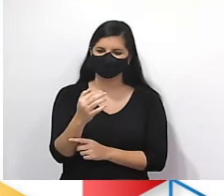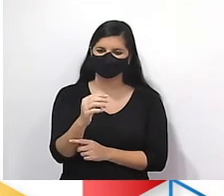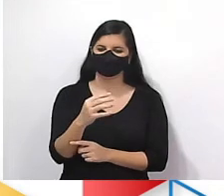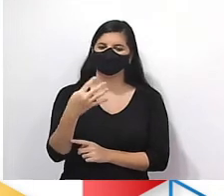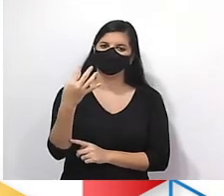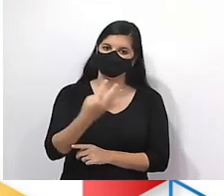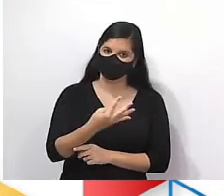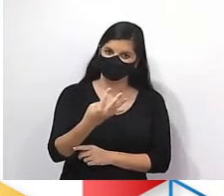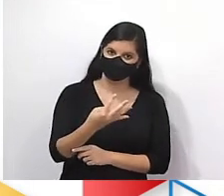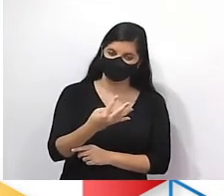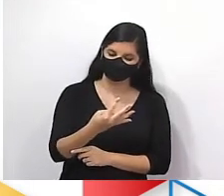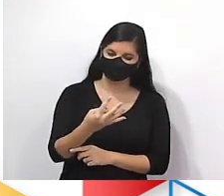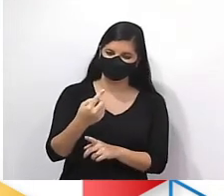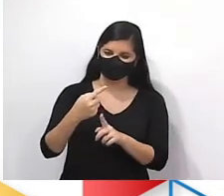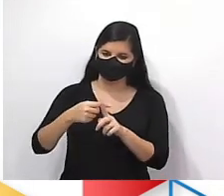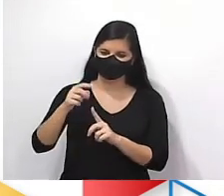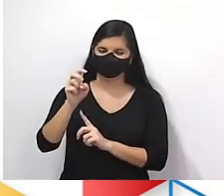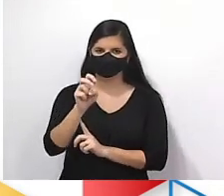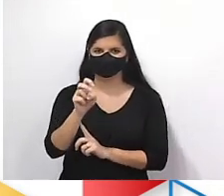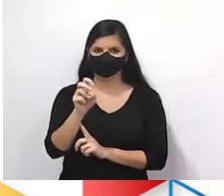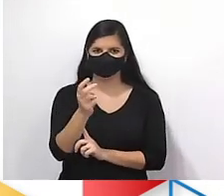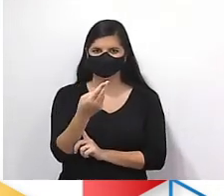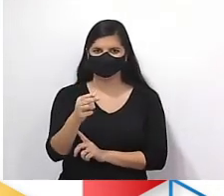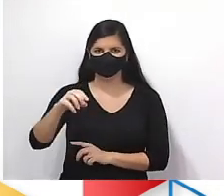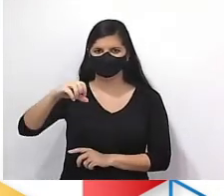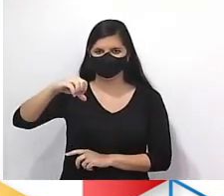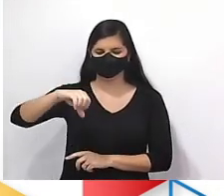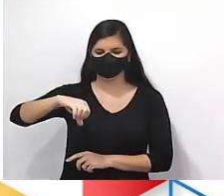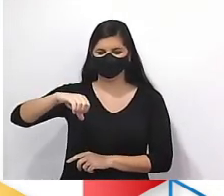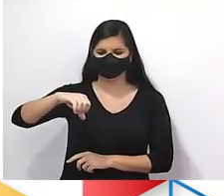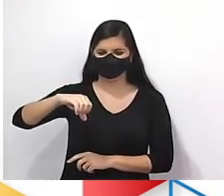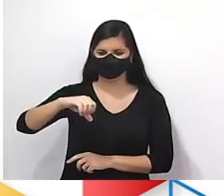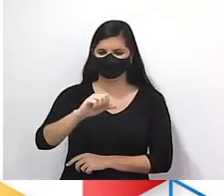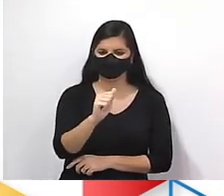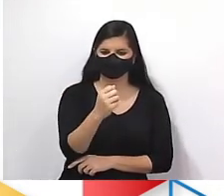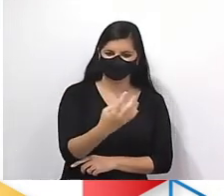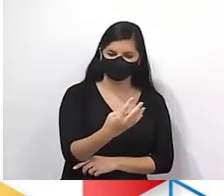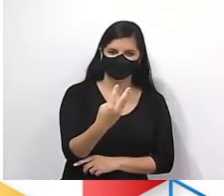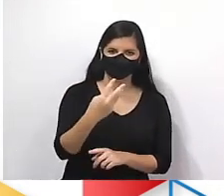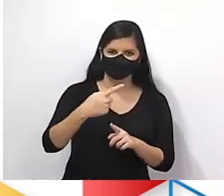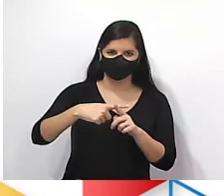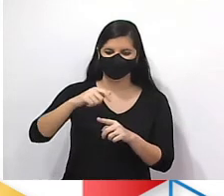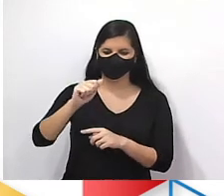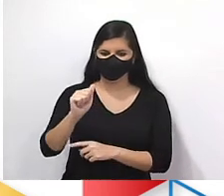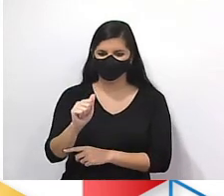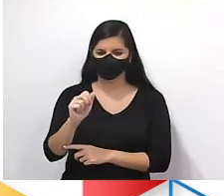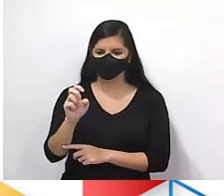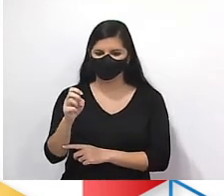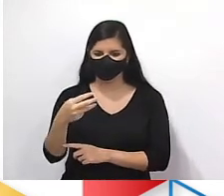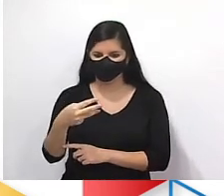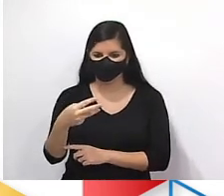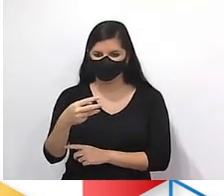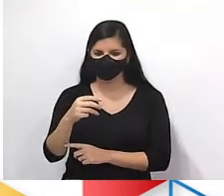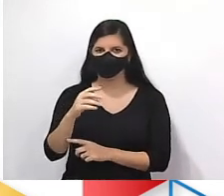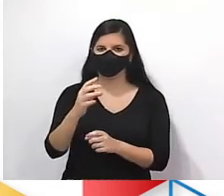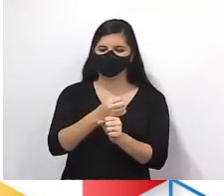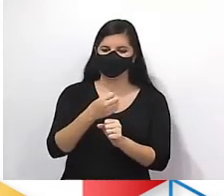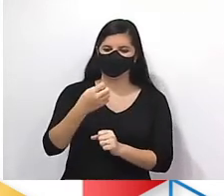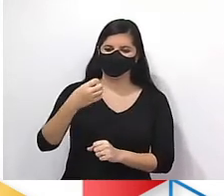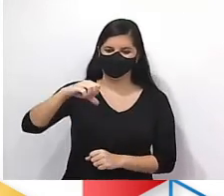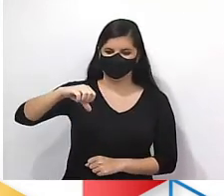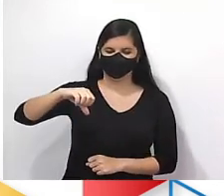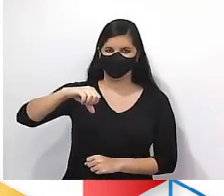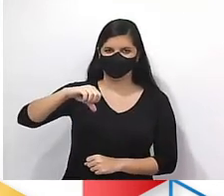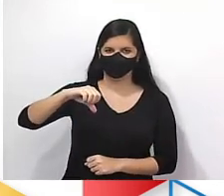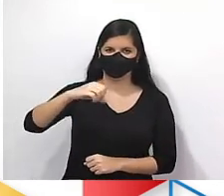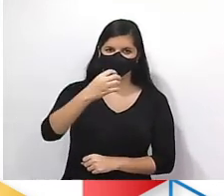A2? 5. 4 mais 5, 9. A4 vai ser 4 mais A3, que vale 9.